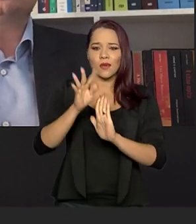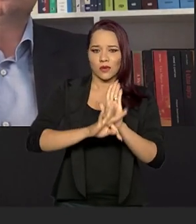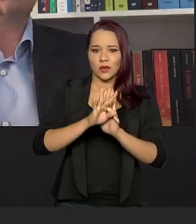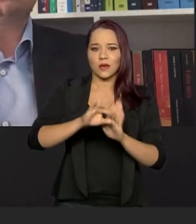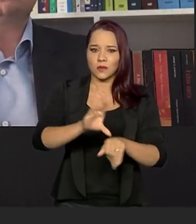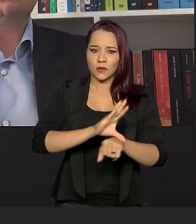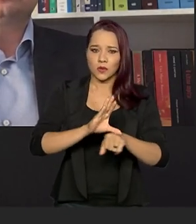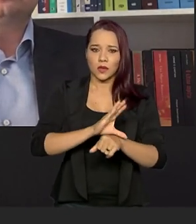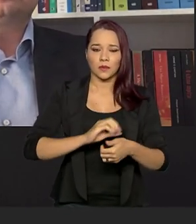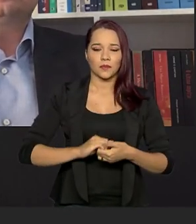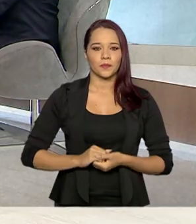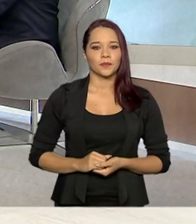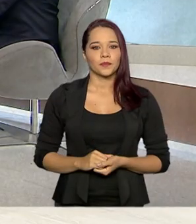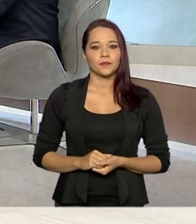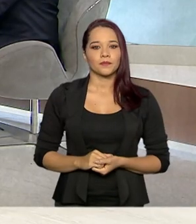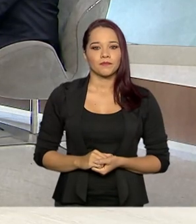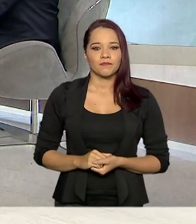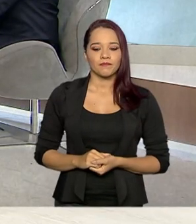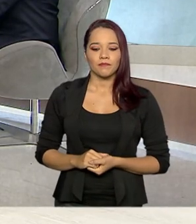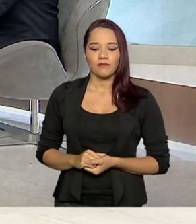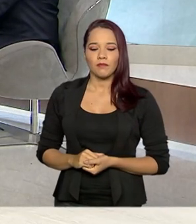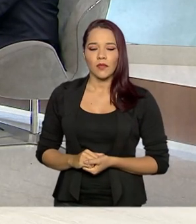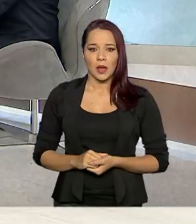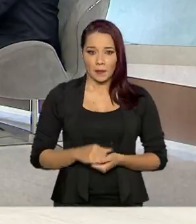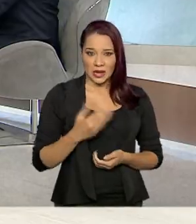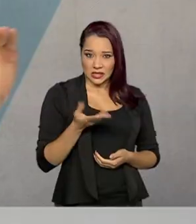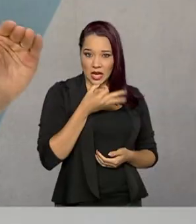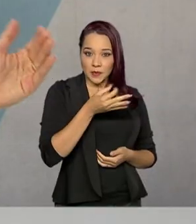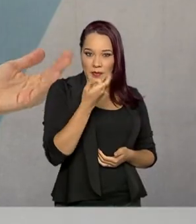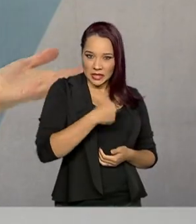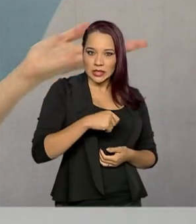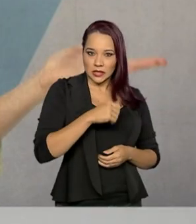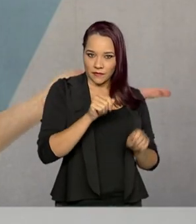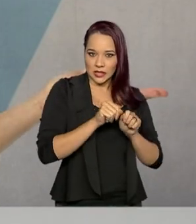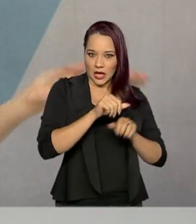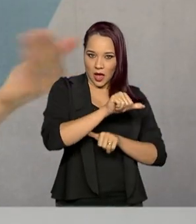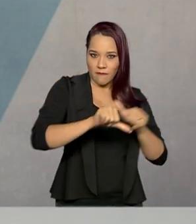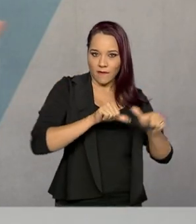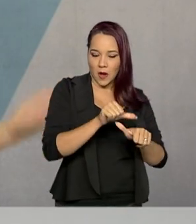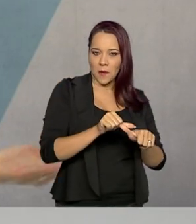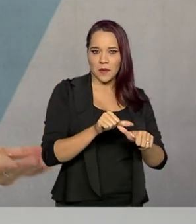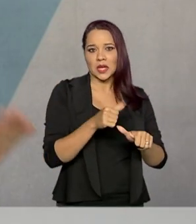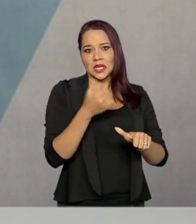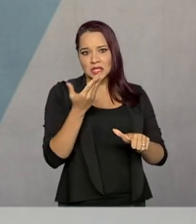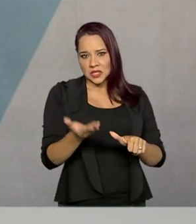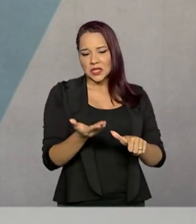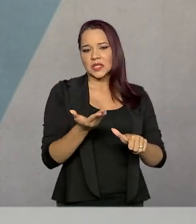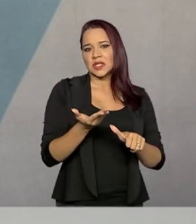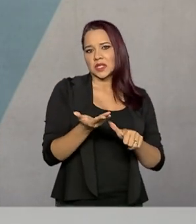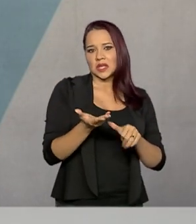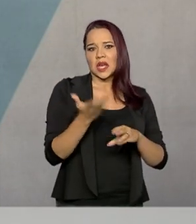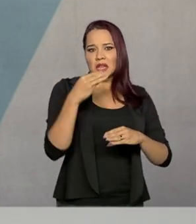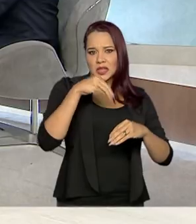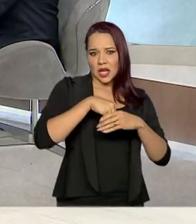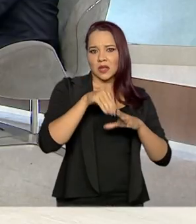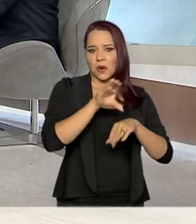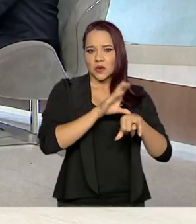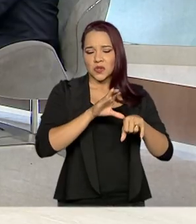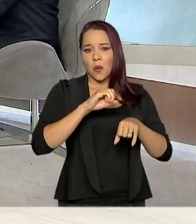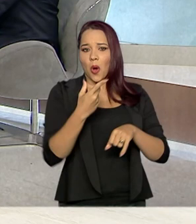constitucional. Mas no seu ponto de vista, sim, precisamos reformar, seja dessa forma que você falou, infraconstitucional ou não?